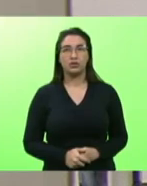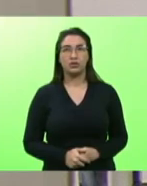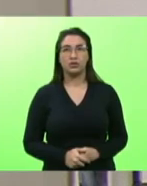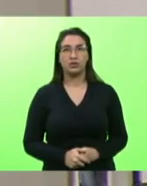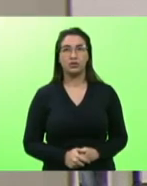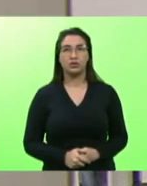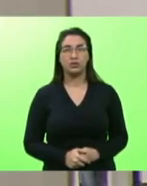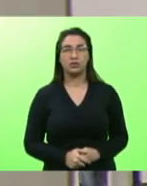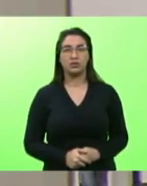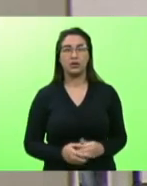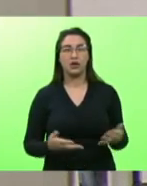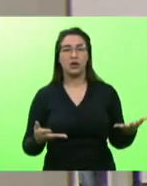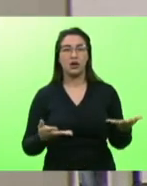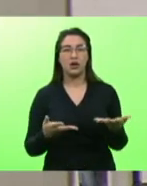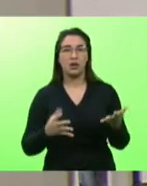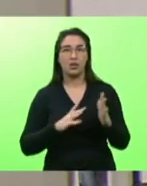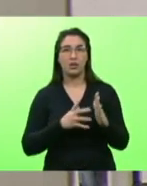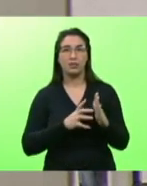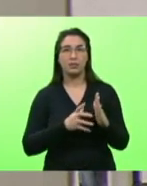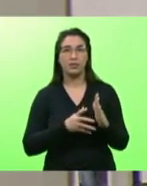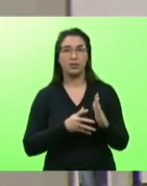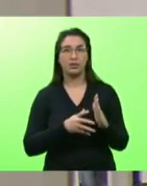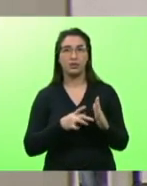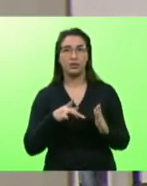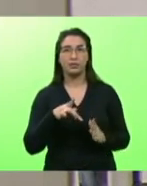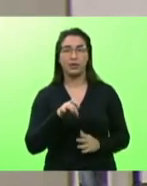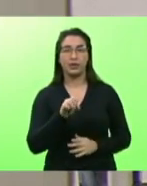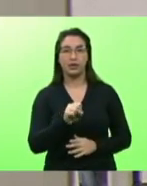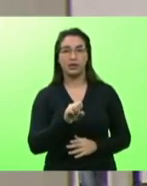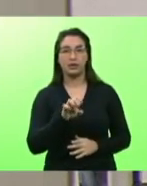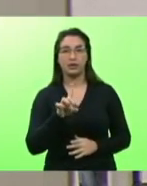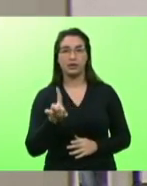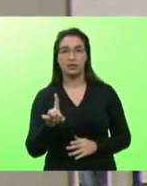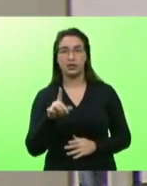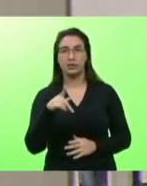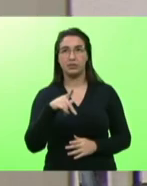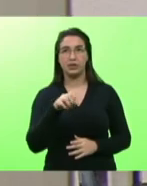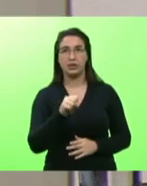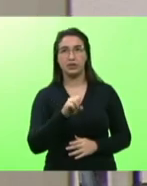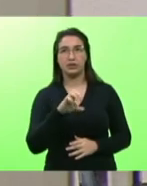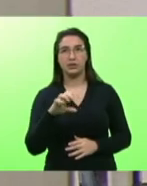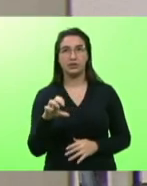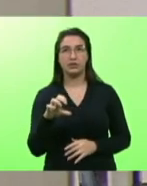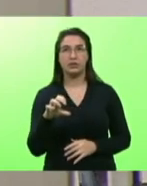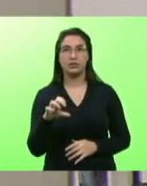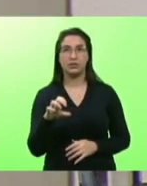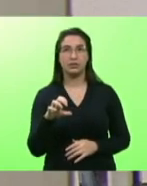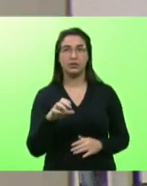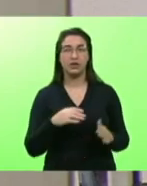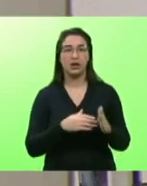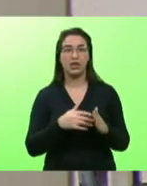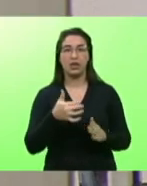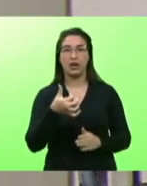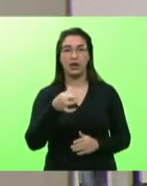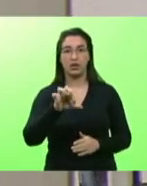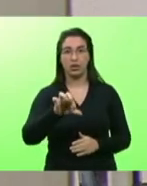próximo horário pertence ao bloco PSD e PSC tempo de 9 minutos